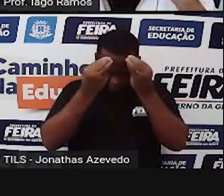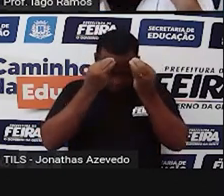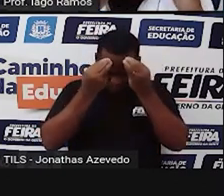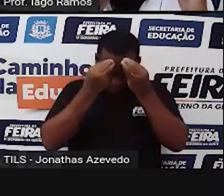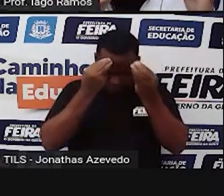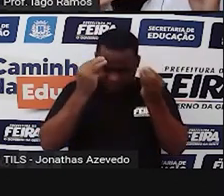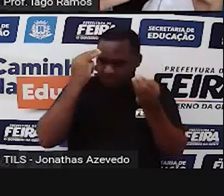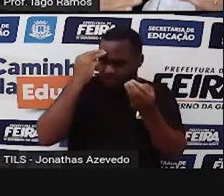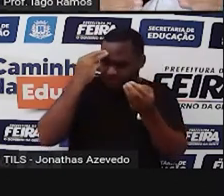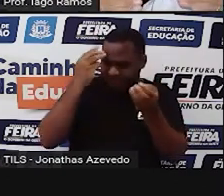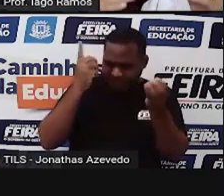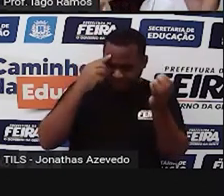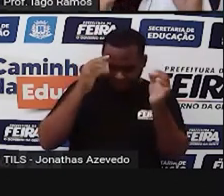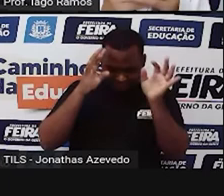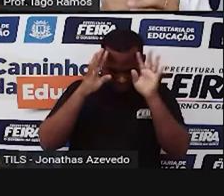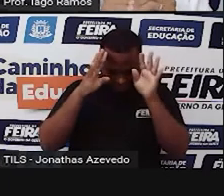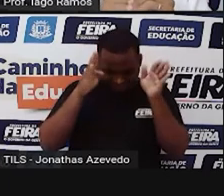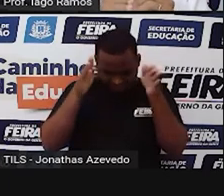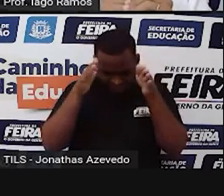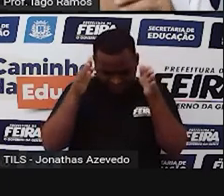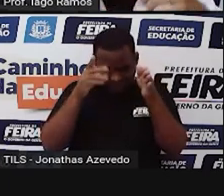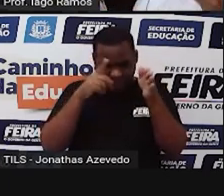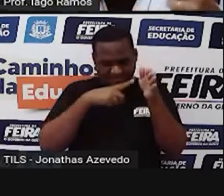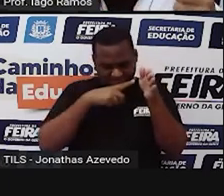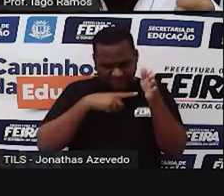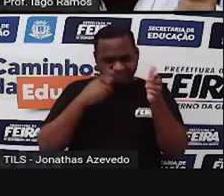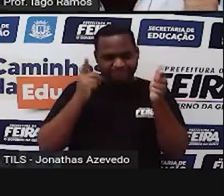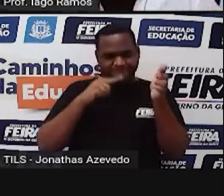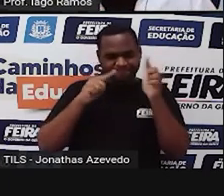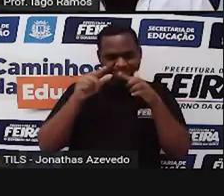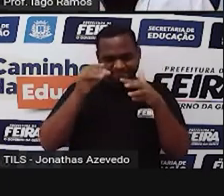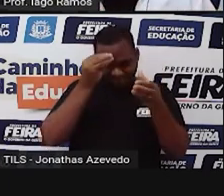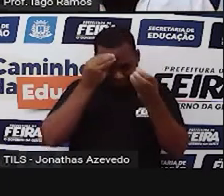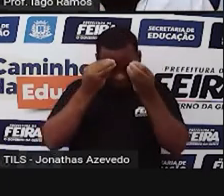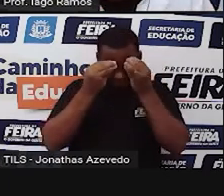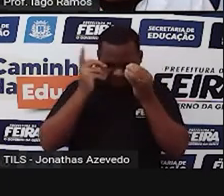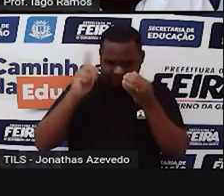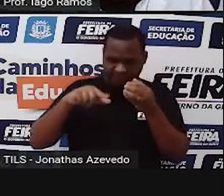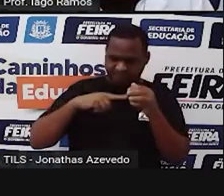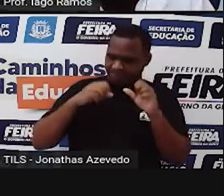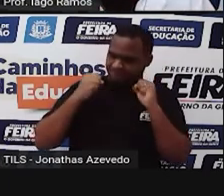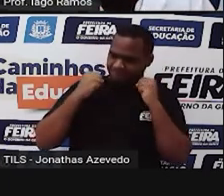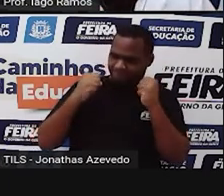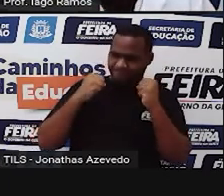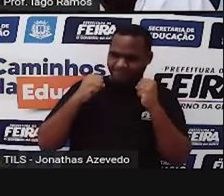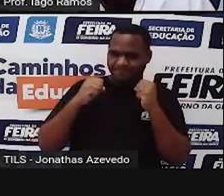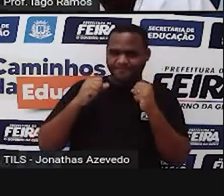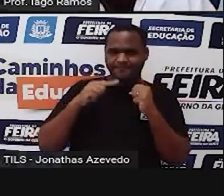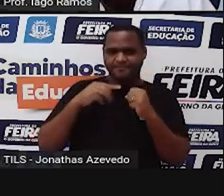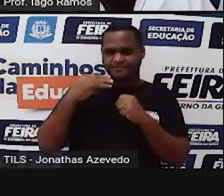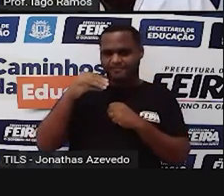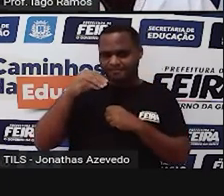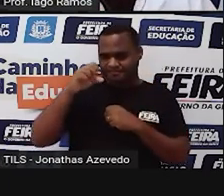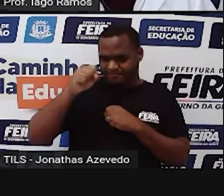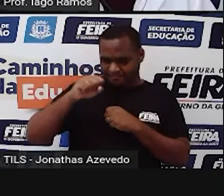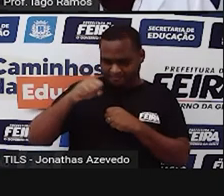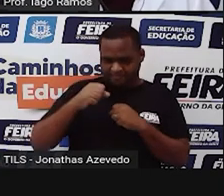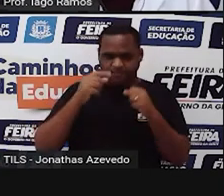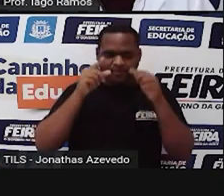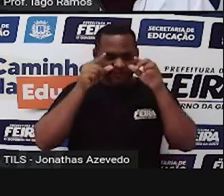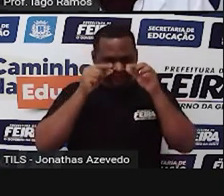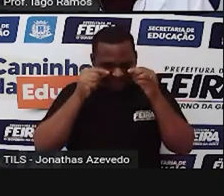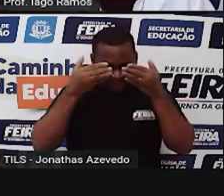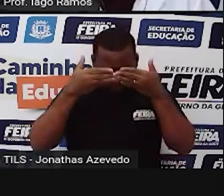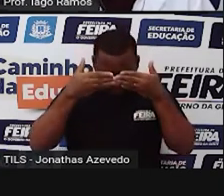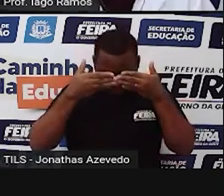a descansar um periodozinho, tá bom? Para retomar com força total. Então, ó, 30 segundinhos. Vem aqui comigo,